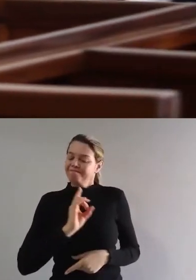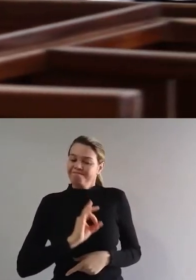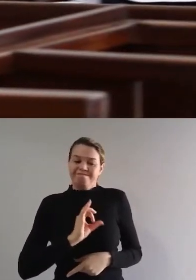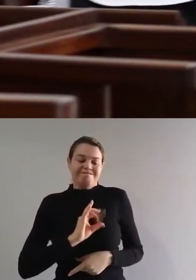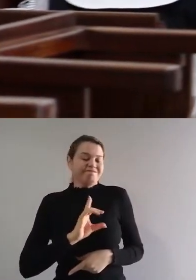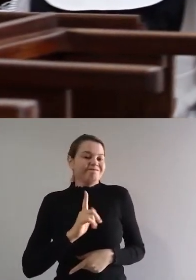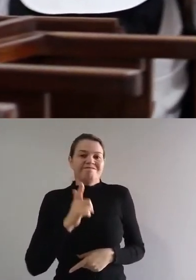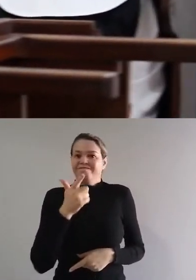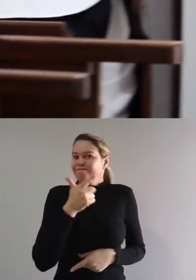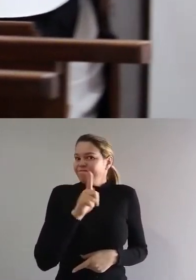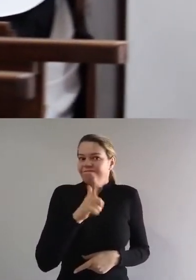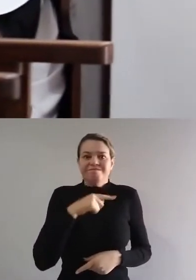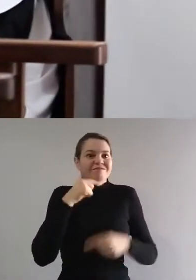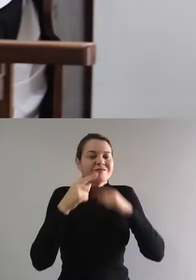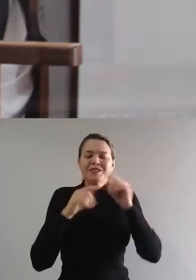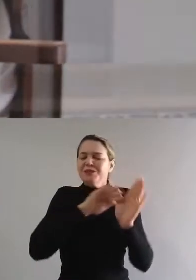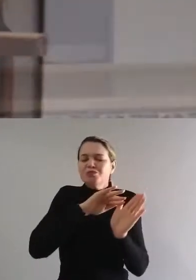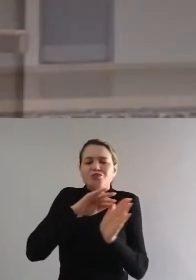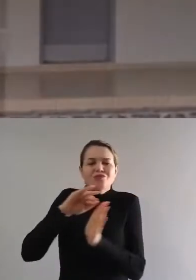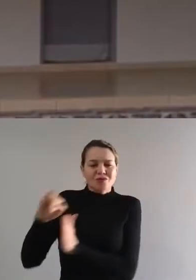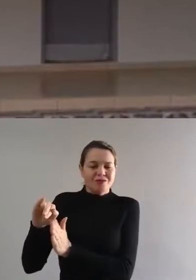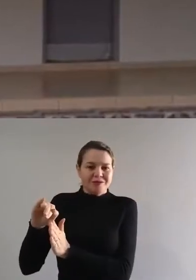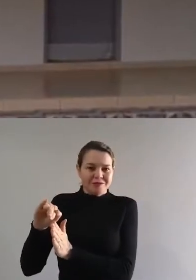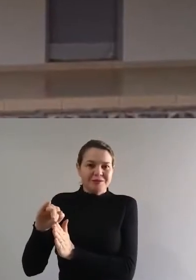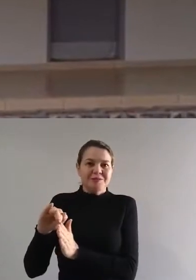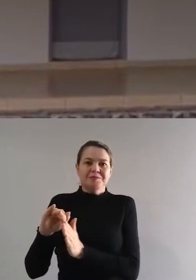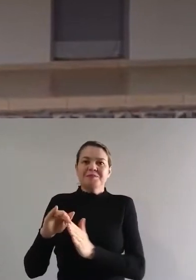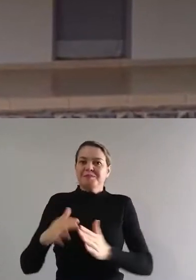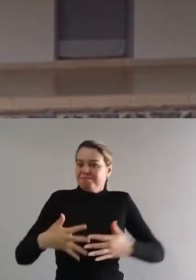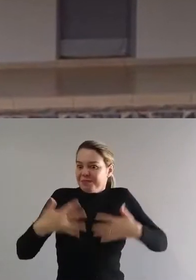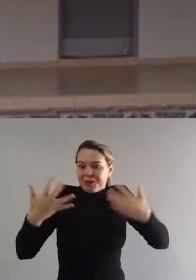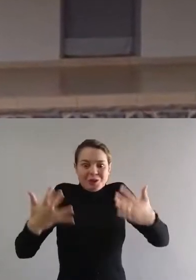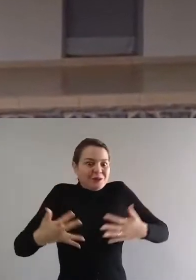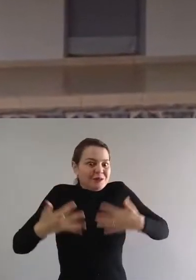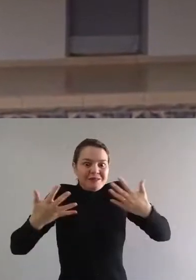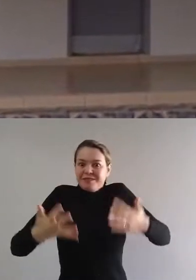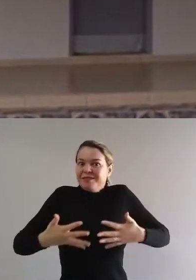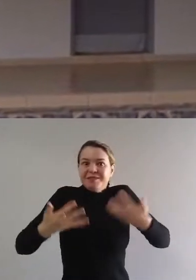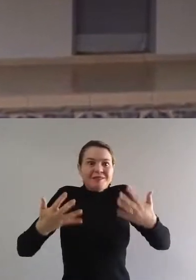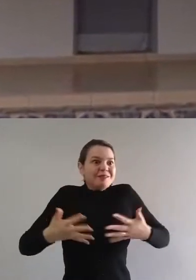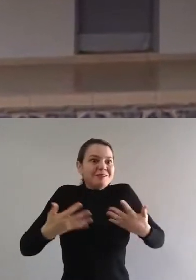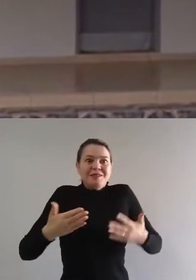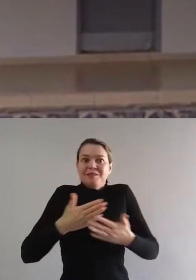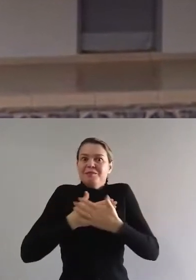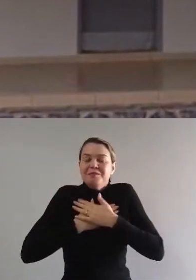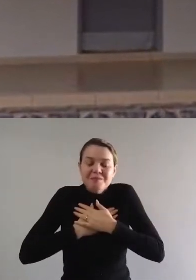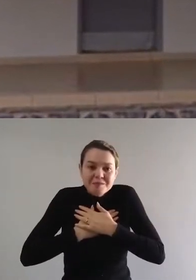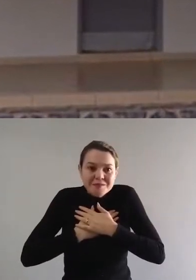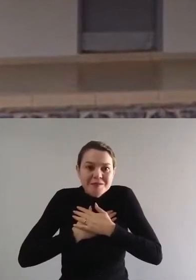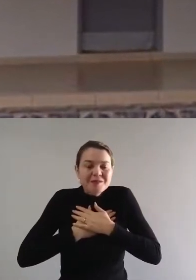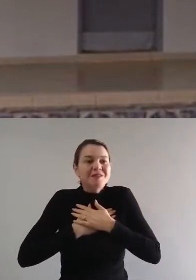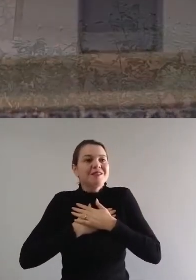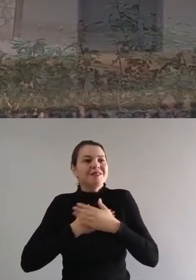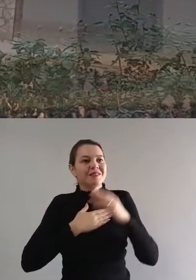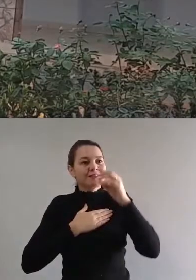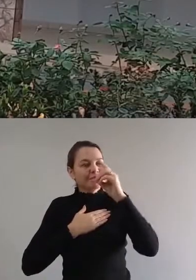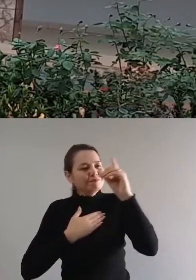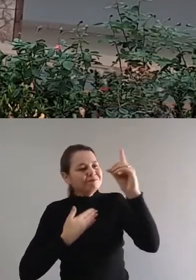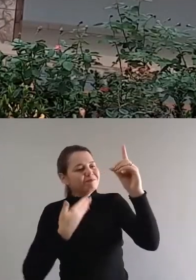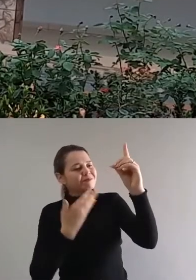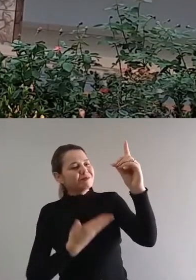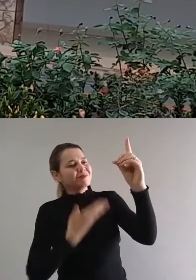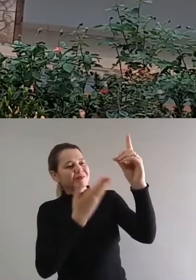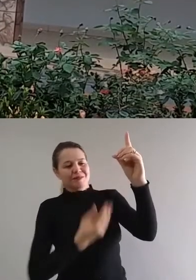A maior alegria no mundo é poder servir a Deus, é poder se encontrar e se entregar nas mãos de Deus.